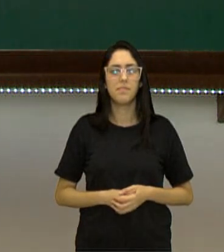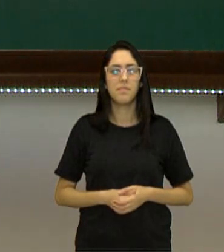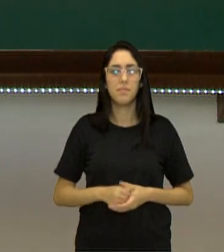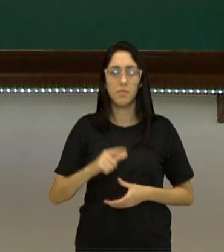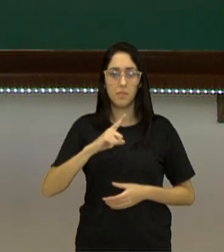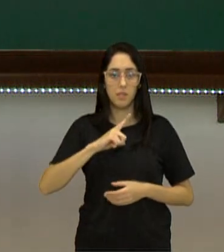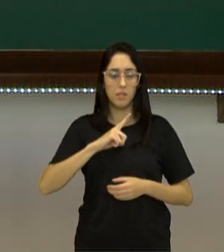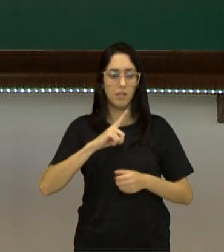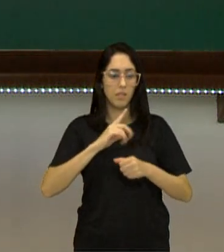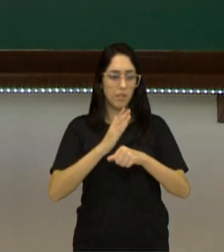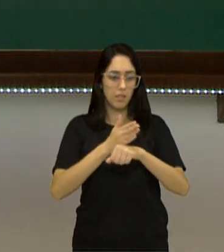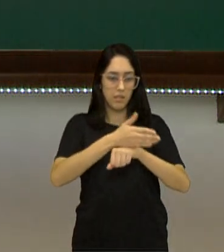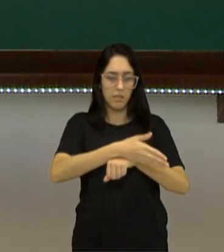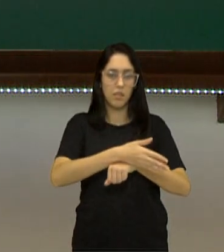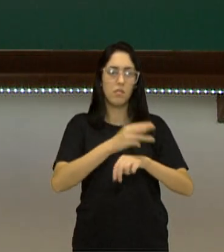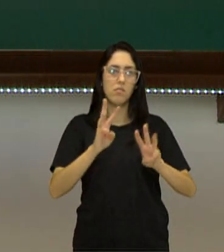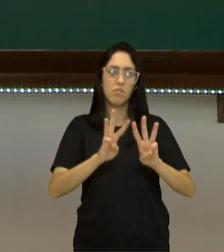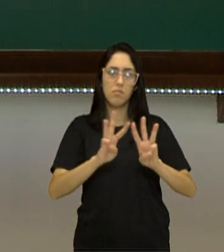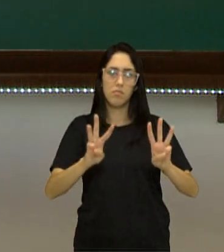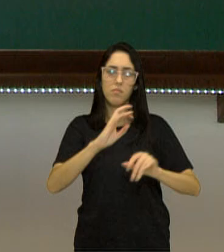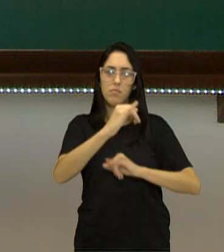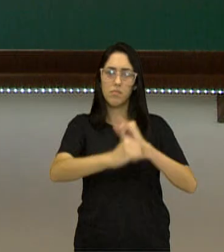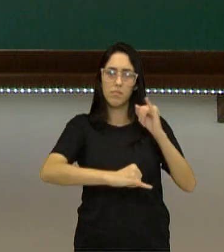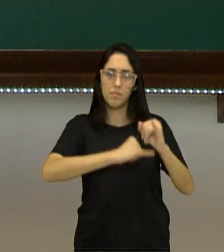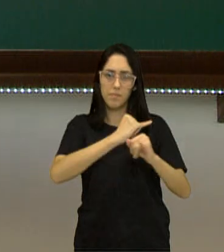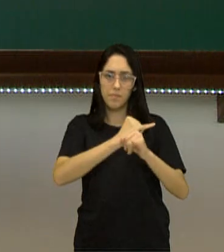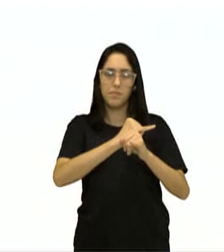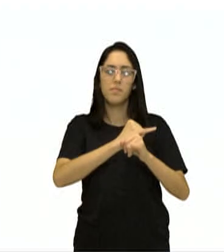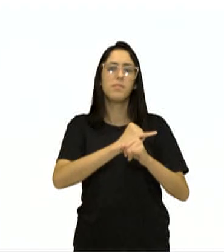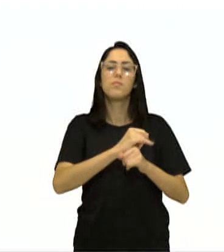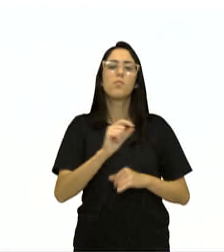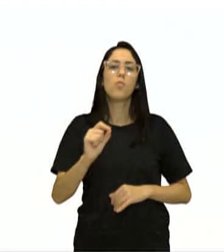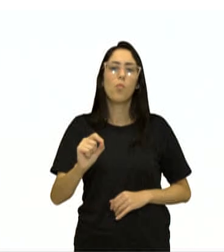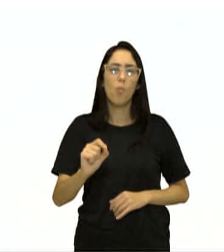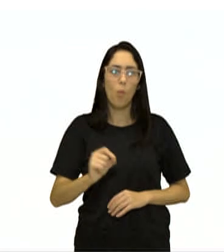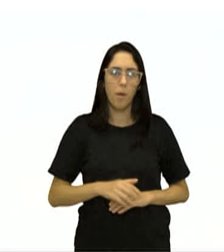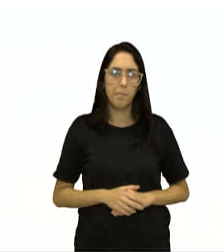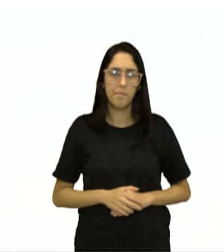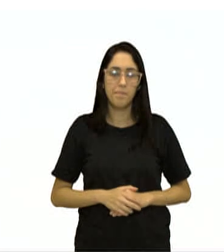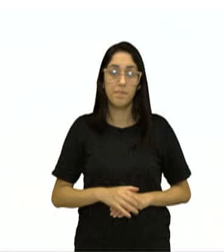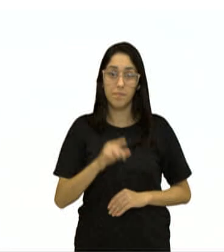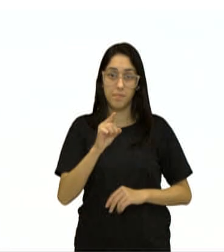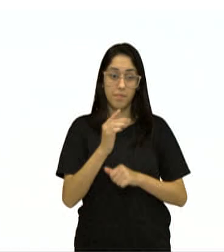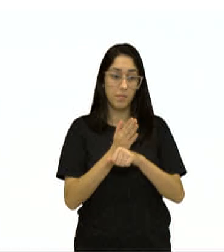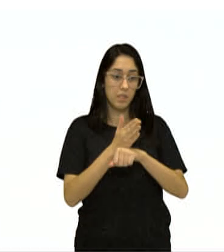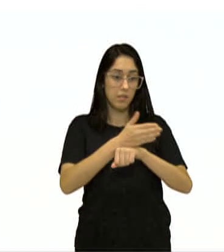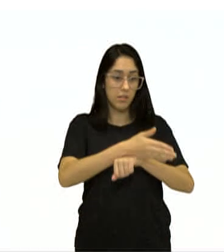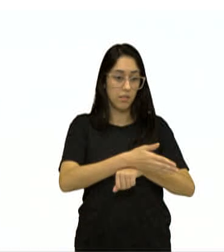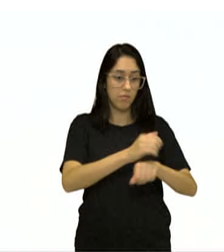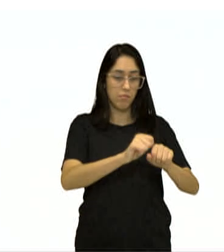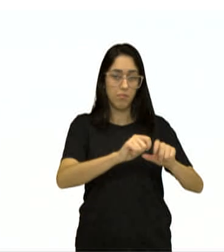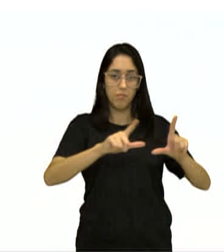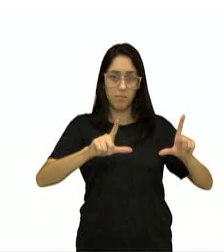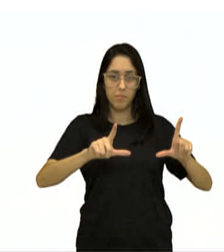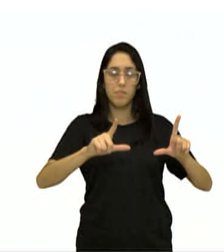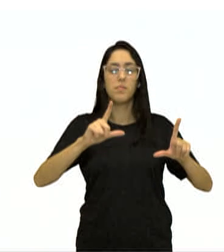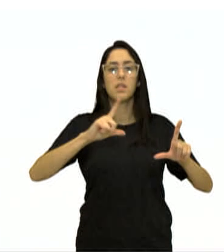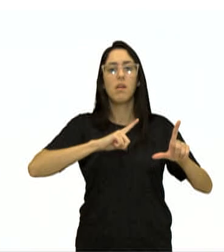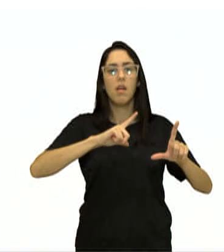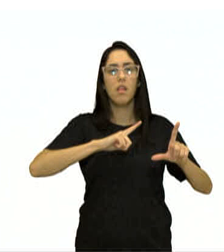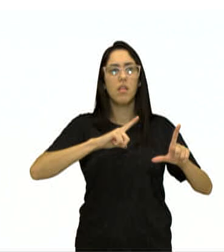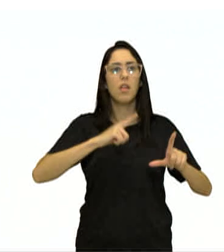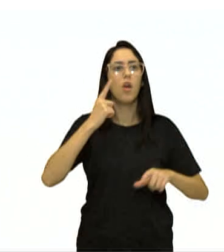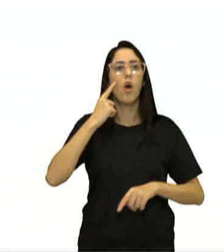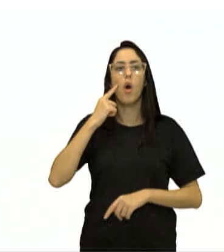lá, é claro que é uma página da internet, que é um print de um pedaço da página. Ao acessar a página, você vai ter lá, por exemplo,